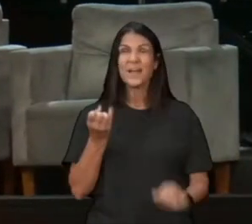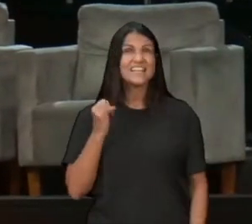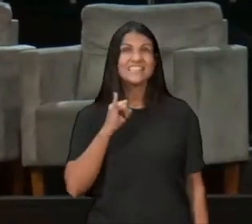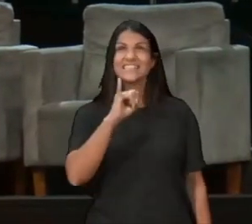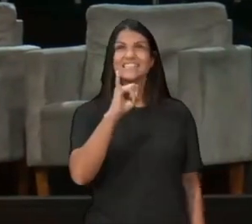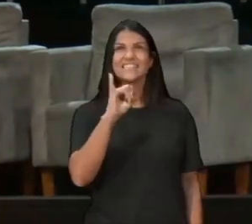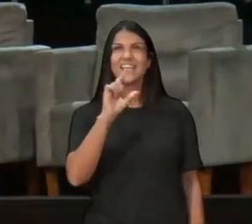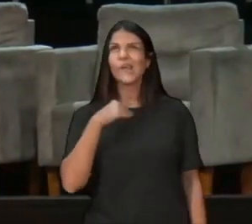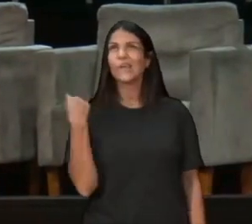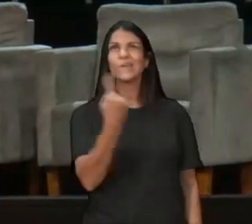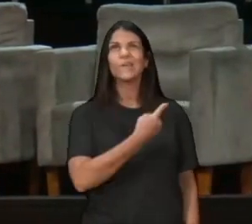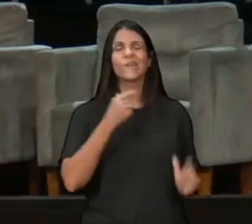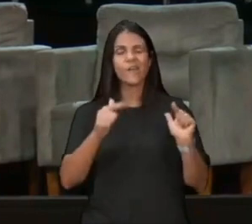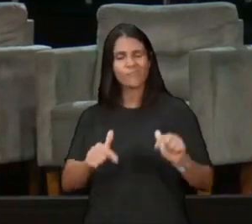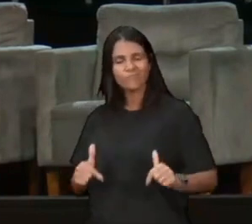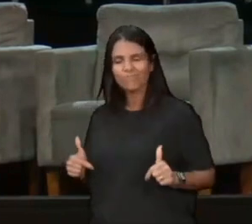atravessava a rua,